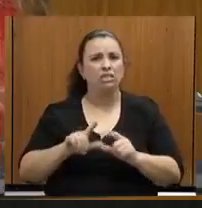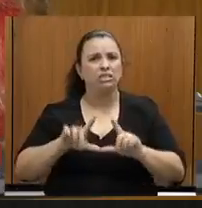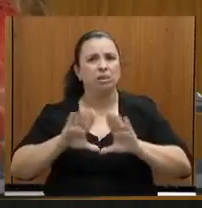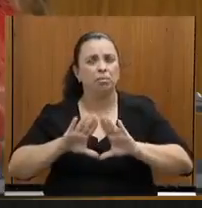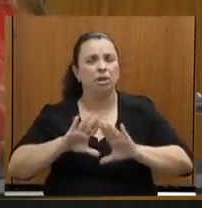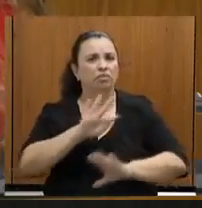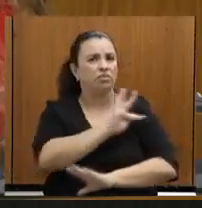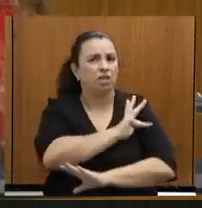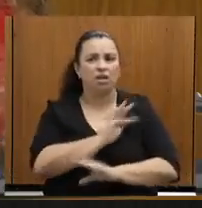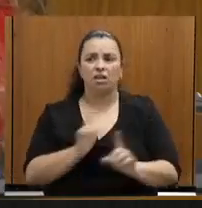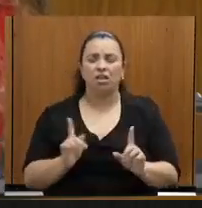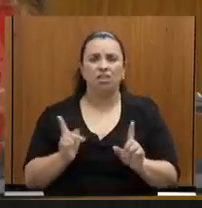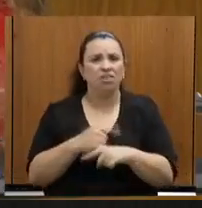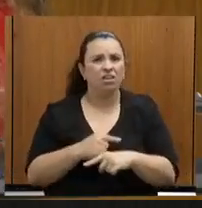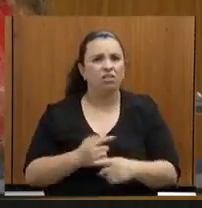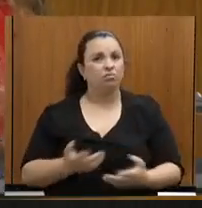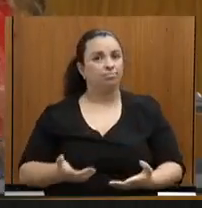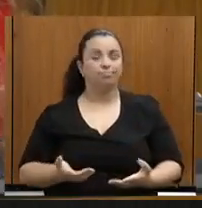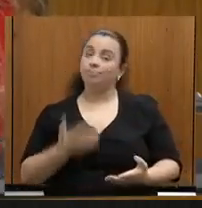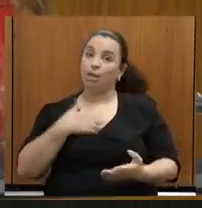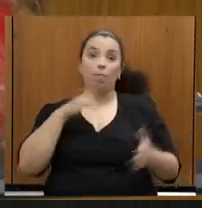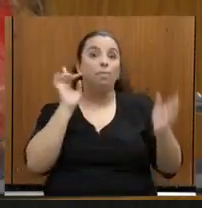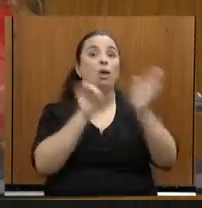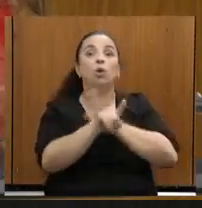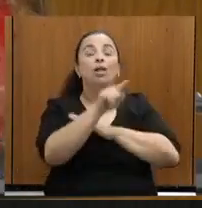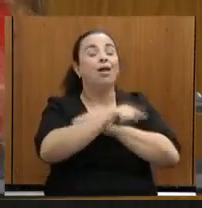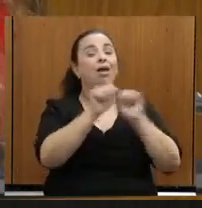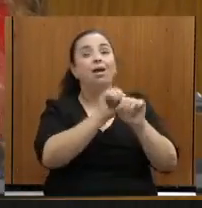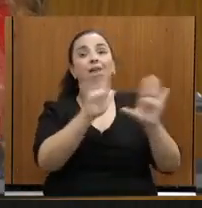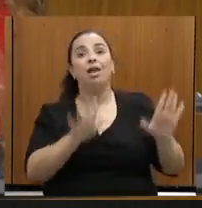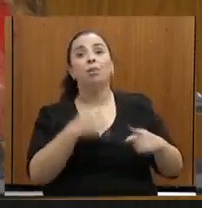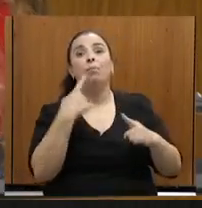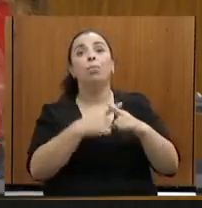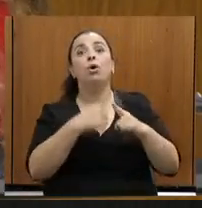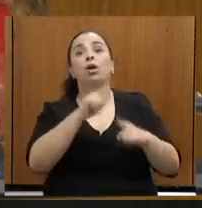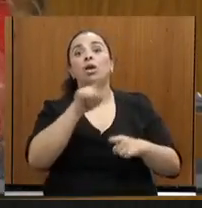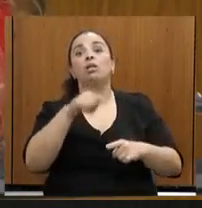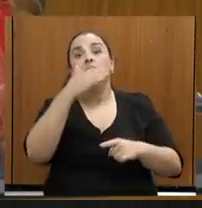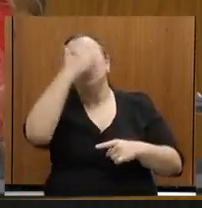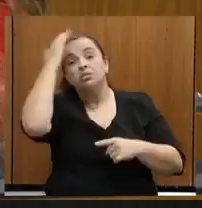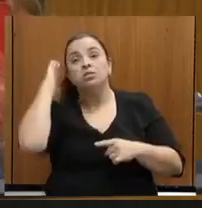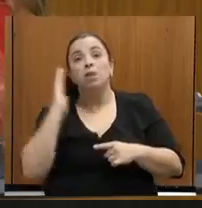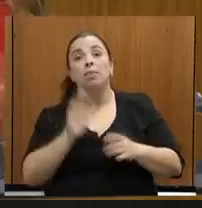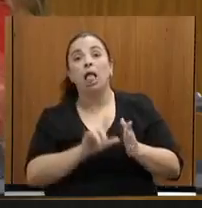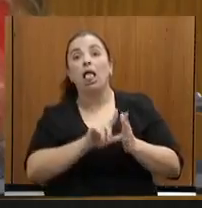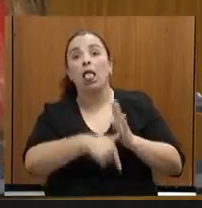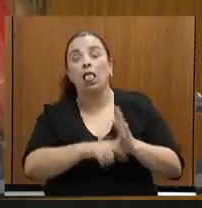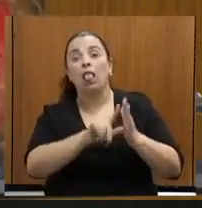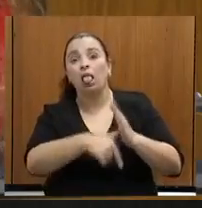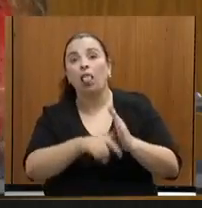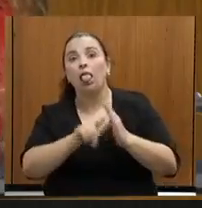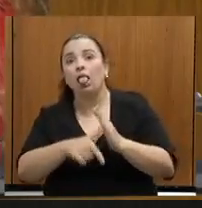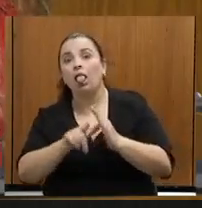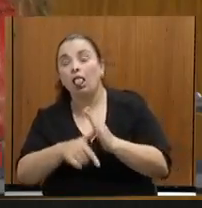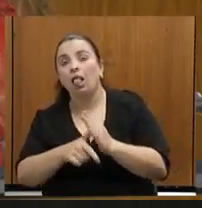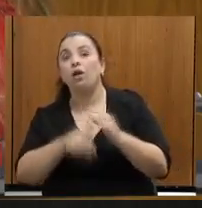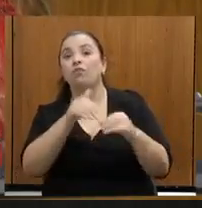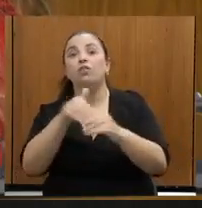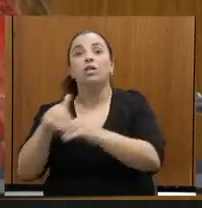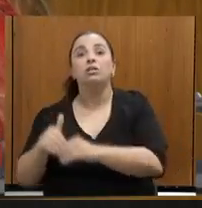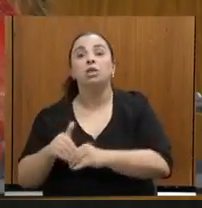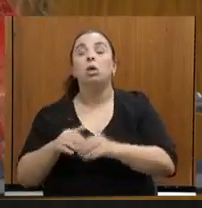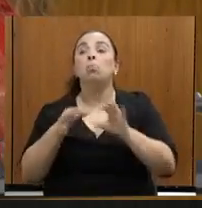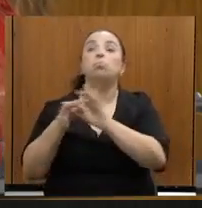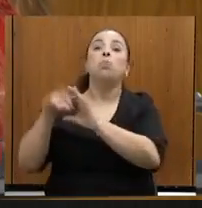A minha pergunta para a Exª é essa. Por que o governo Zema está protelando a votação em relação ao tombamento da